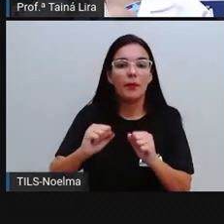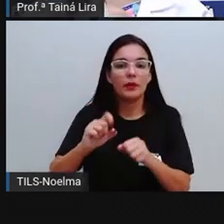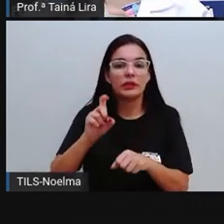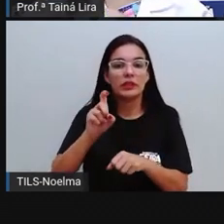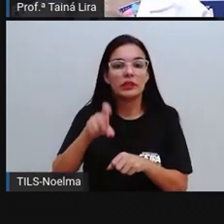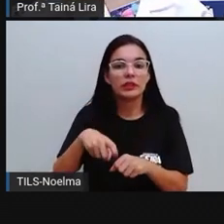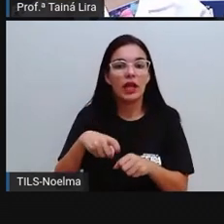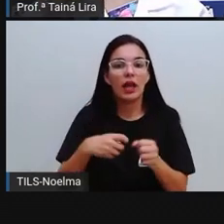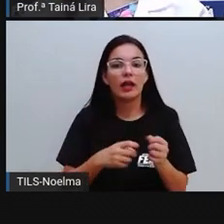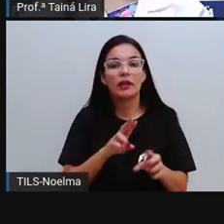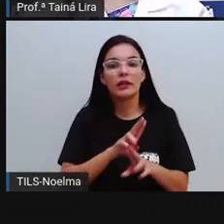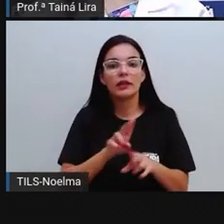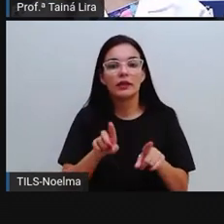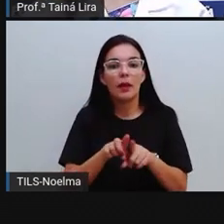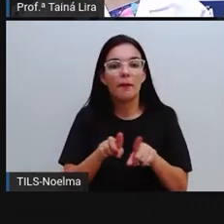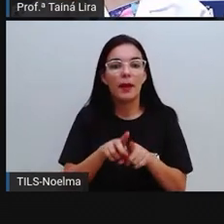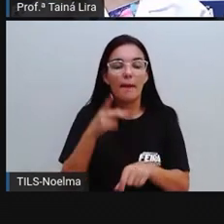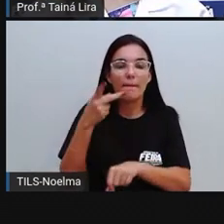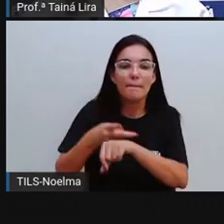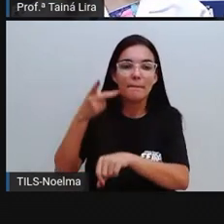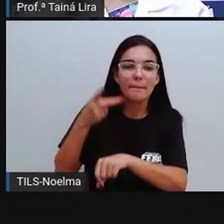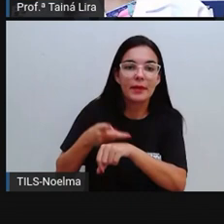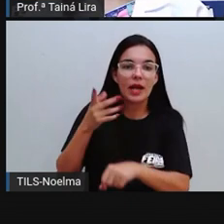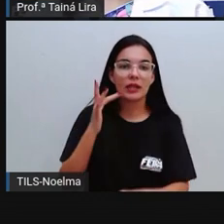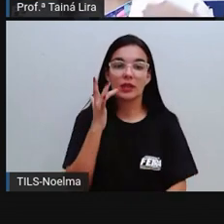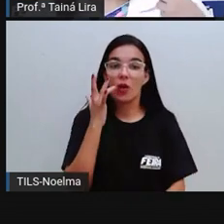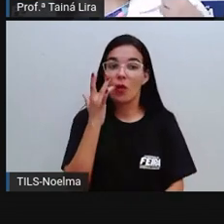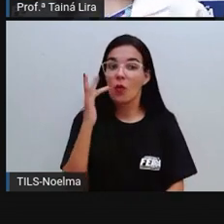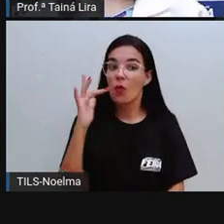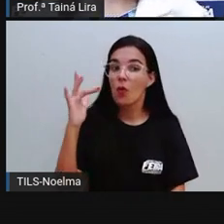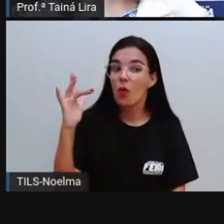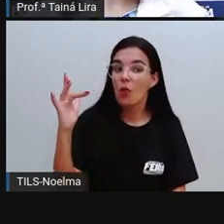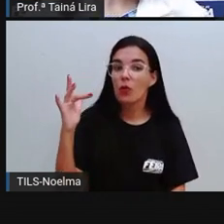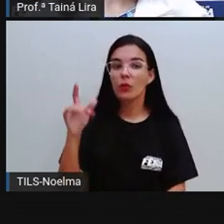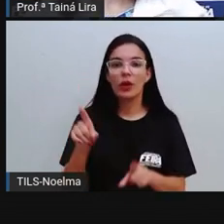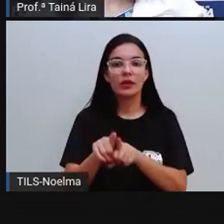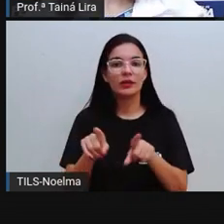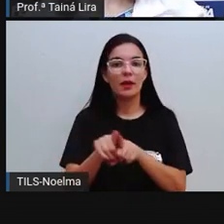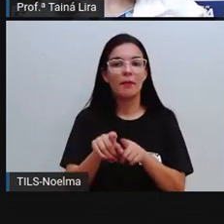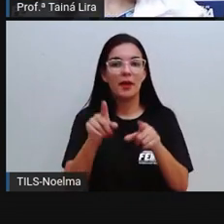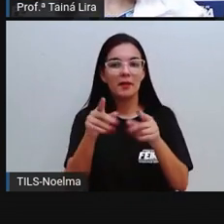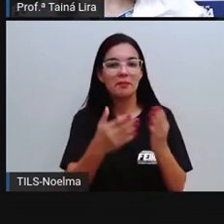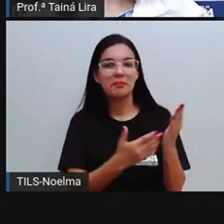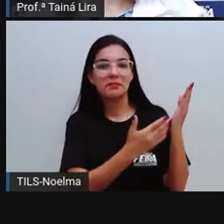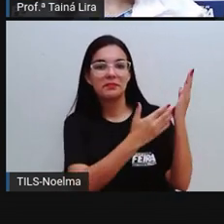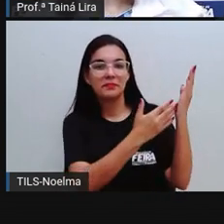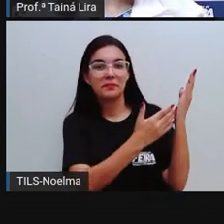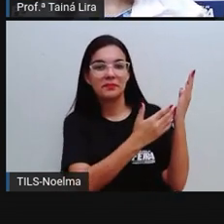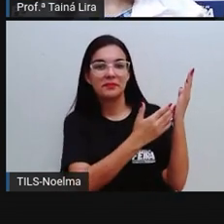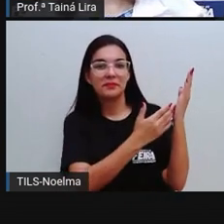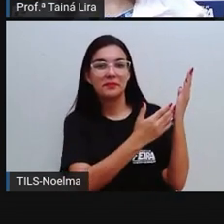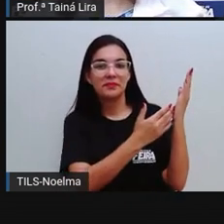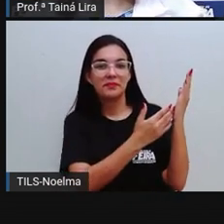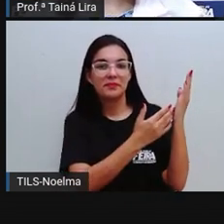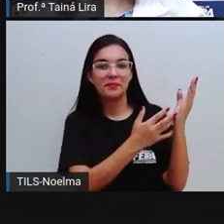níquel, prata, ouro, ou até mesmo, olha lá, pedras, ó,